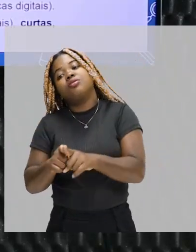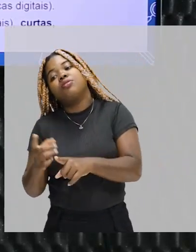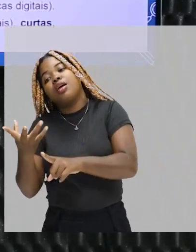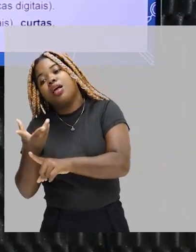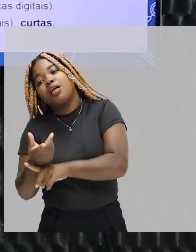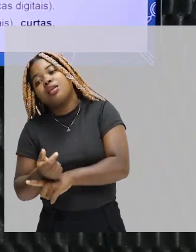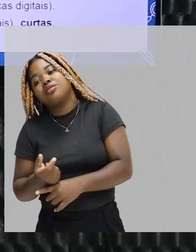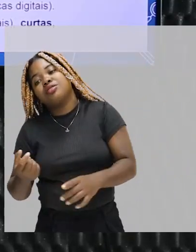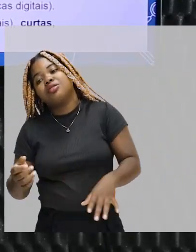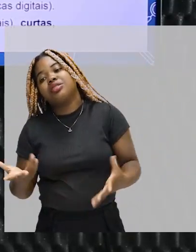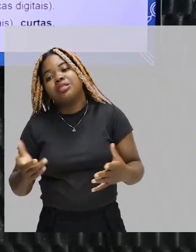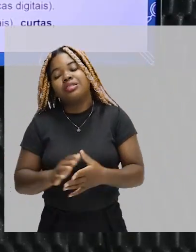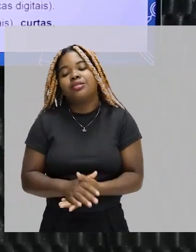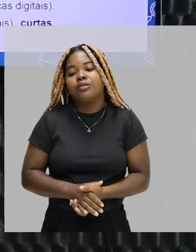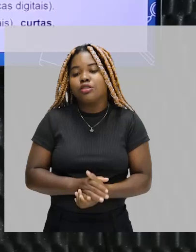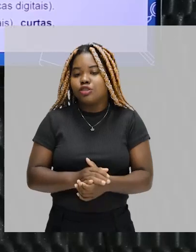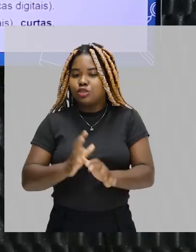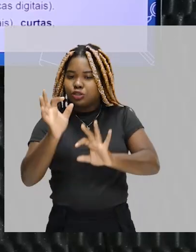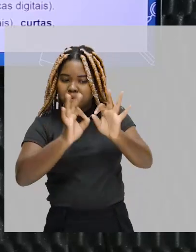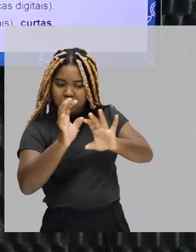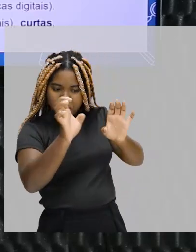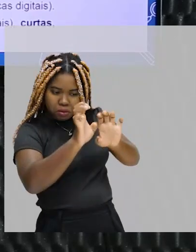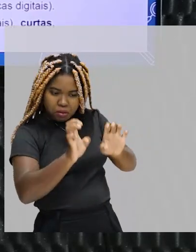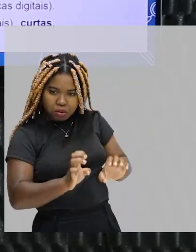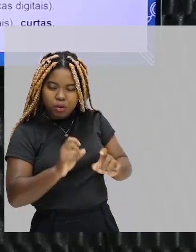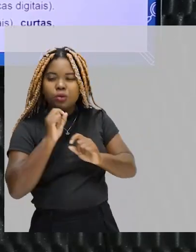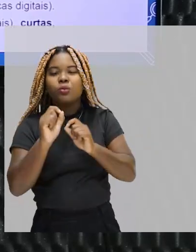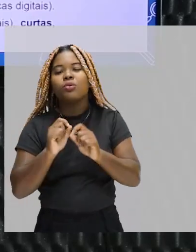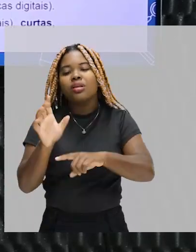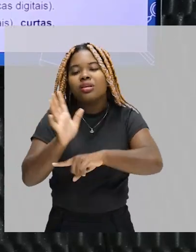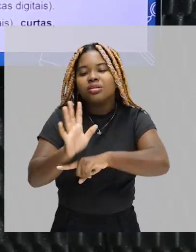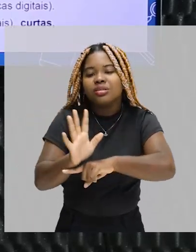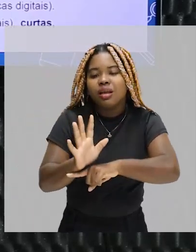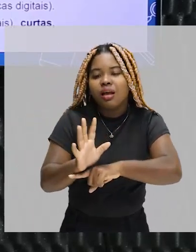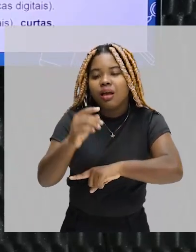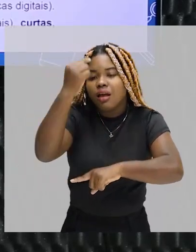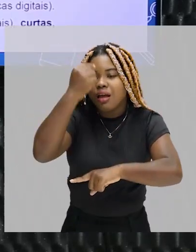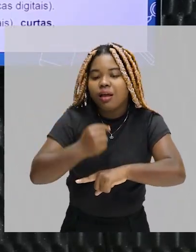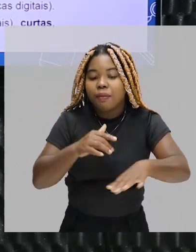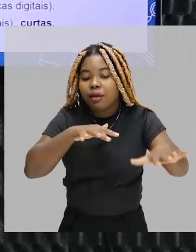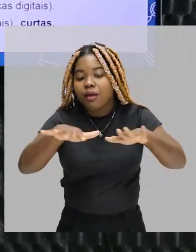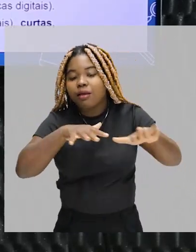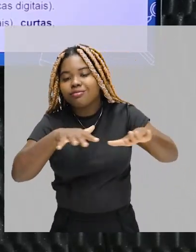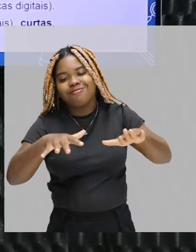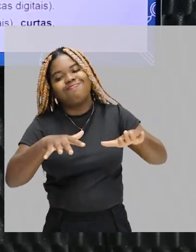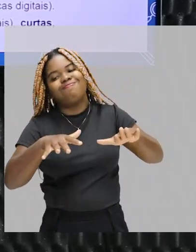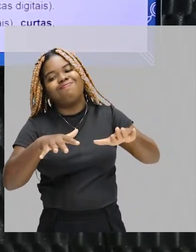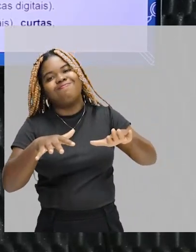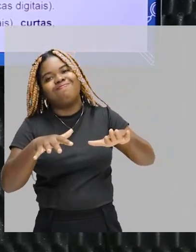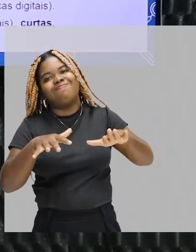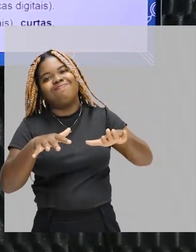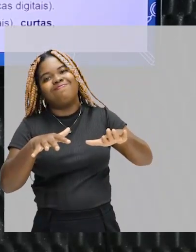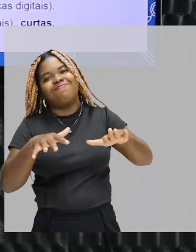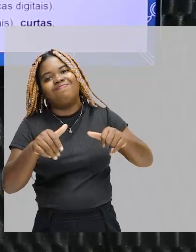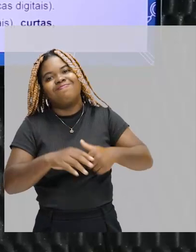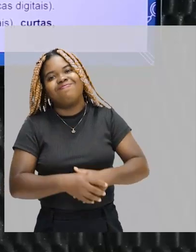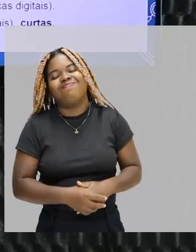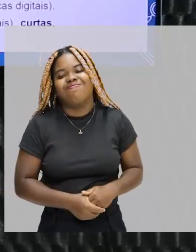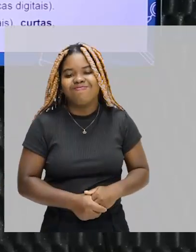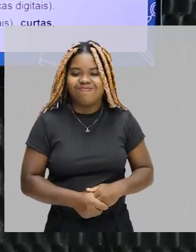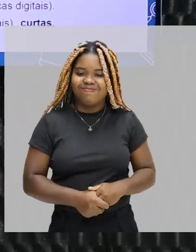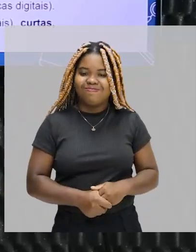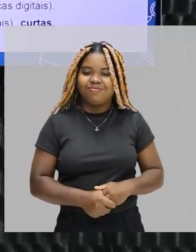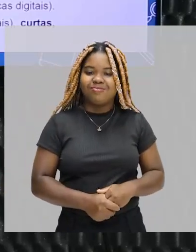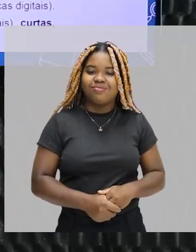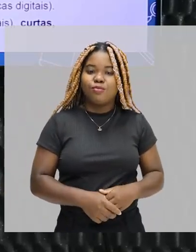de cinematografia. O que é cinema? É a imagem em movimento. Por isso que eu deixei o stop motion por último. Ele está